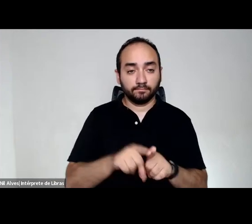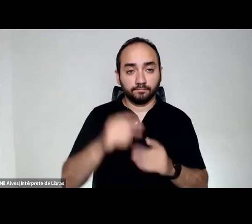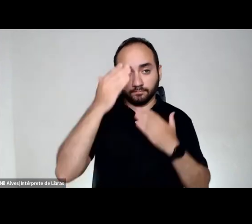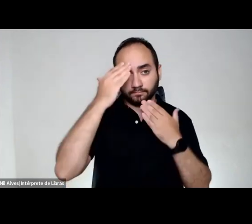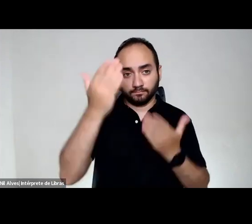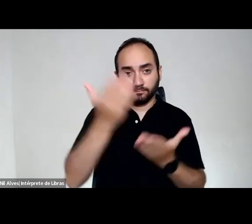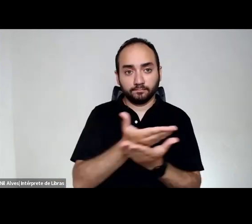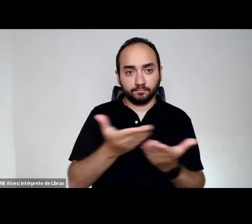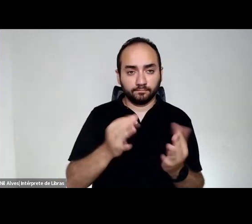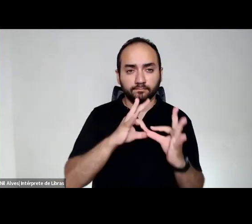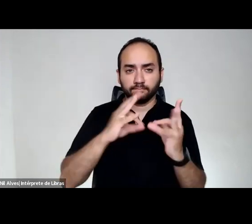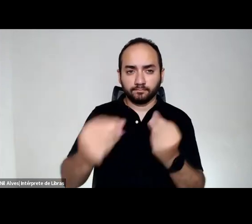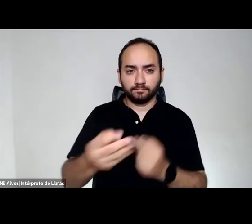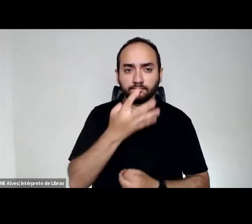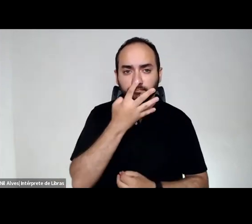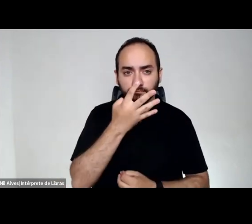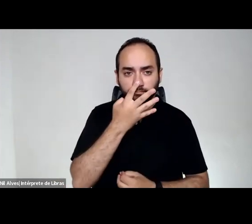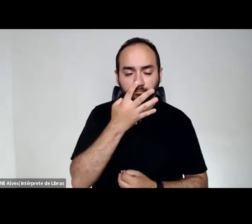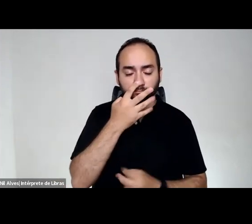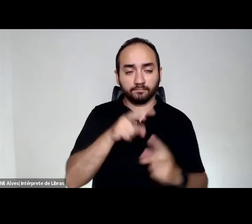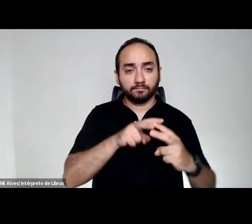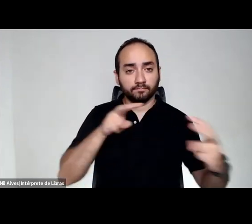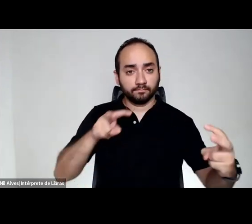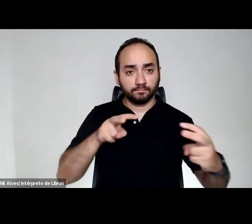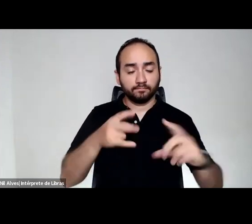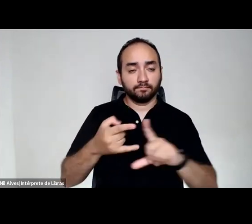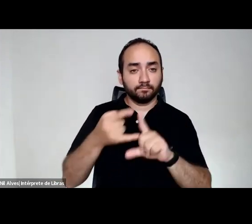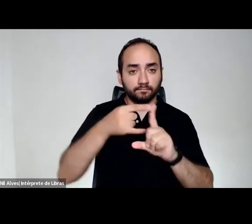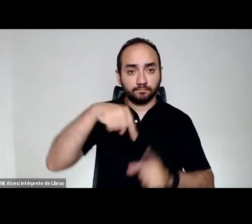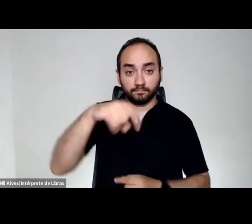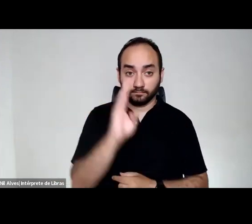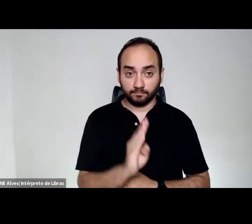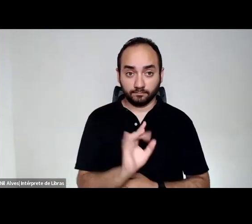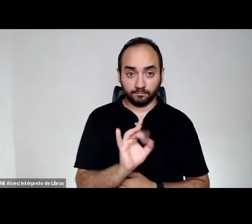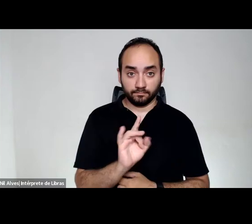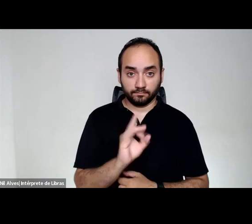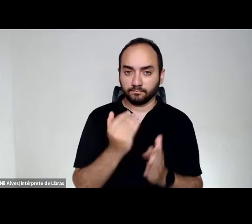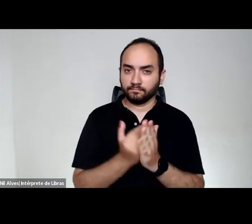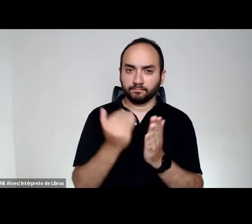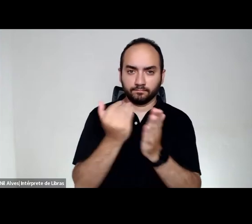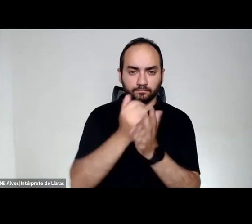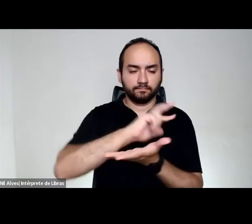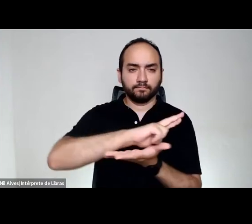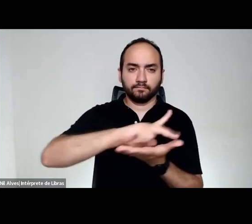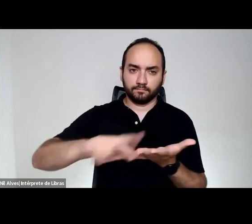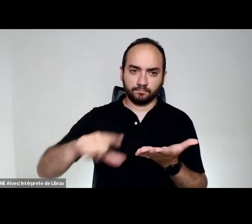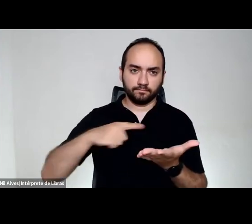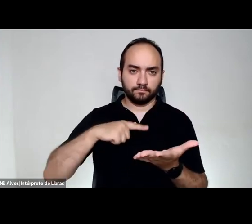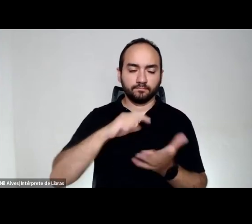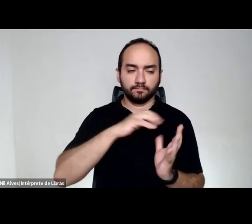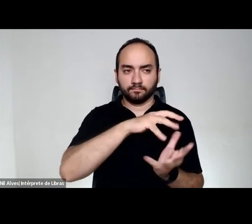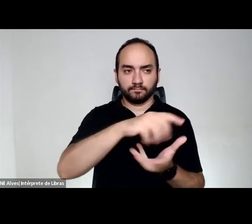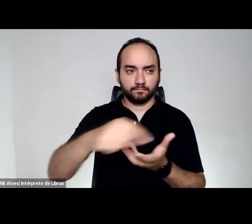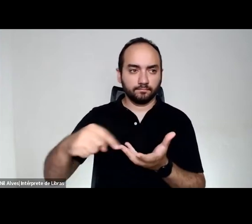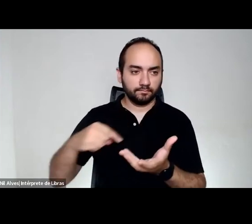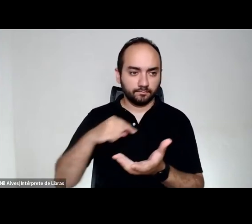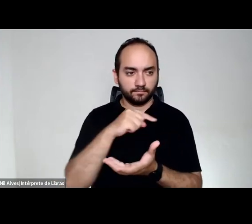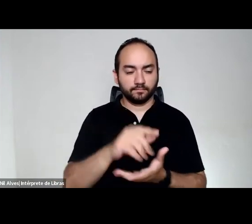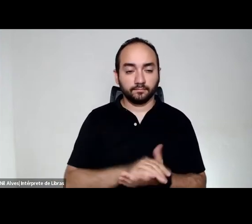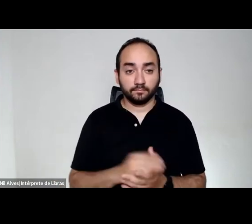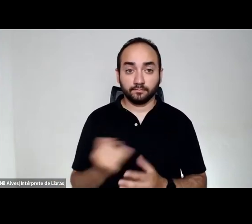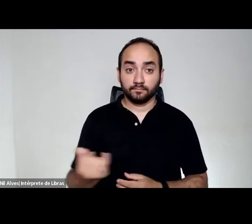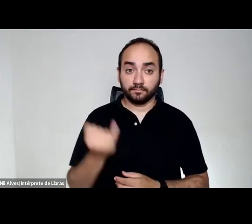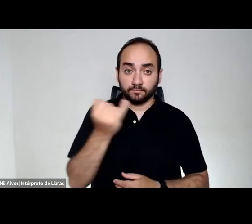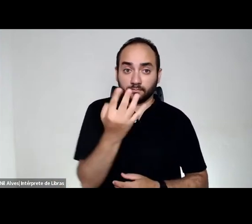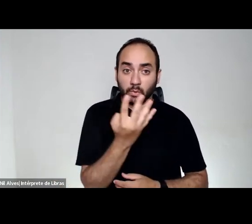todos que estão assistindo remotamente, não só no Brasil, mas em vários lugares do mundo. Isso é muito importante. É a